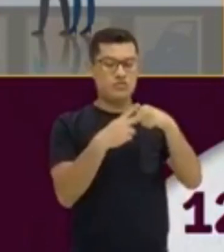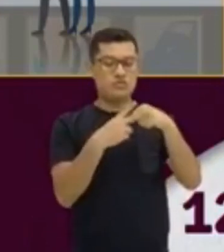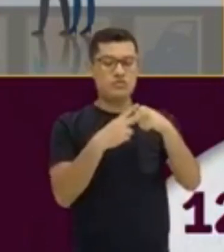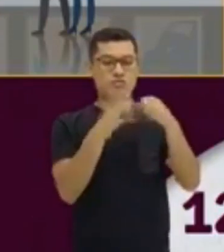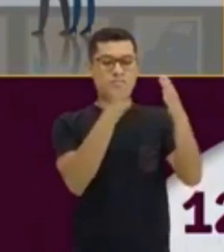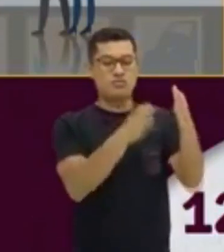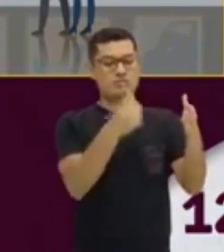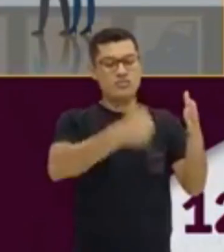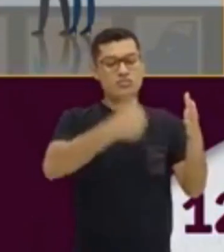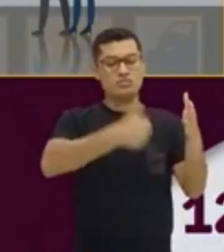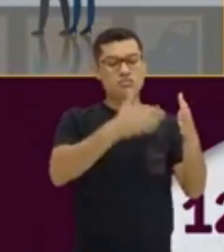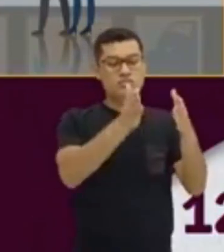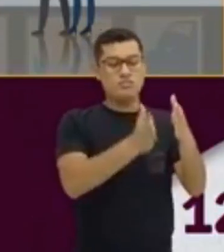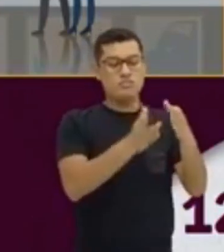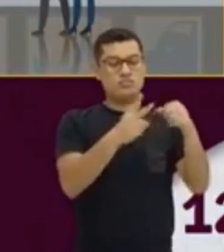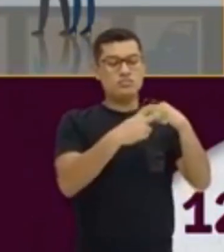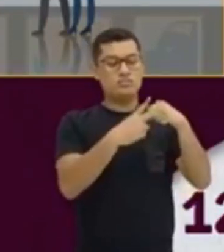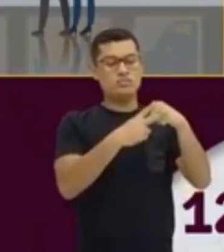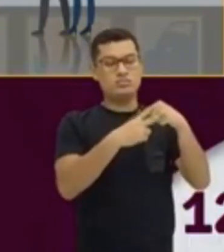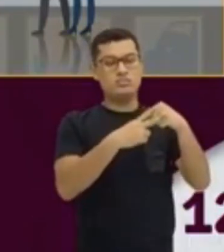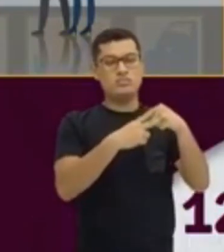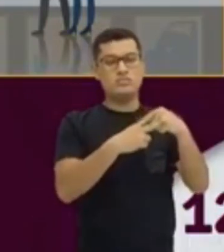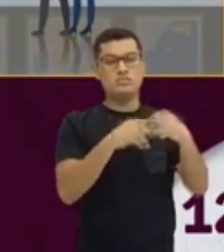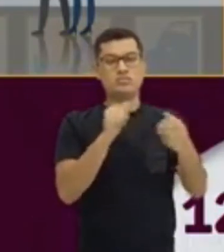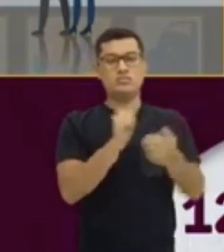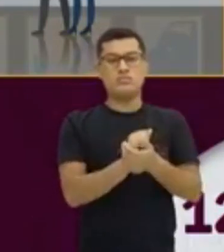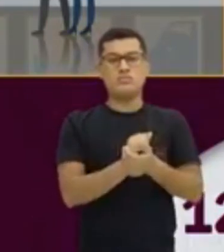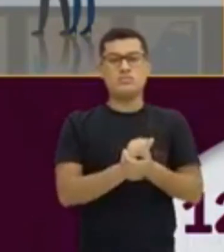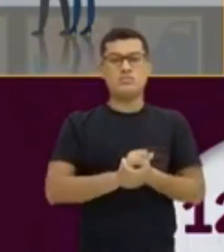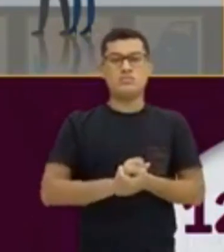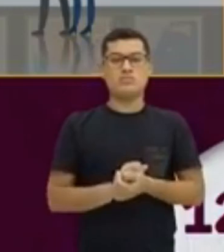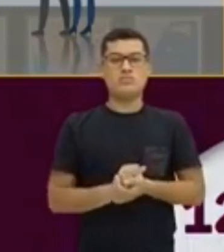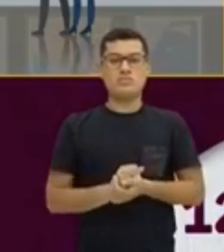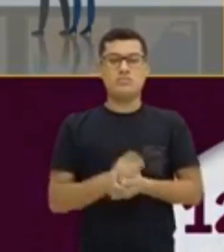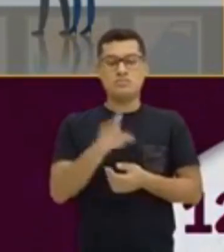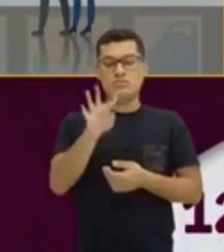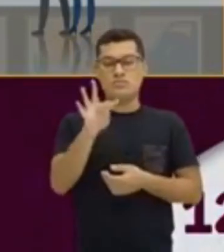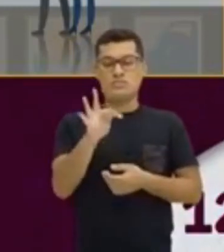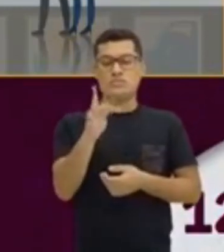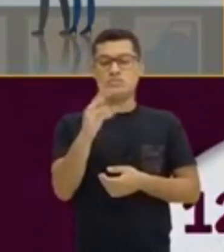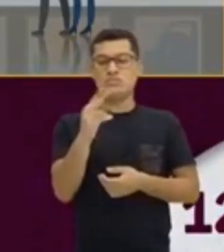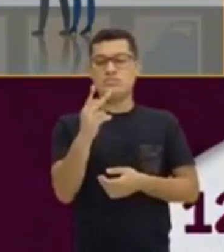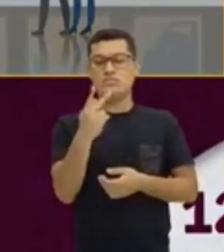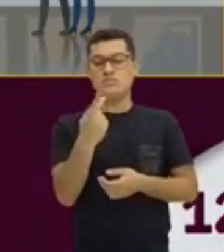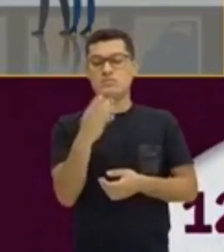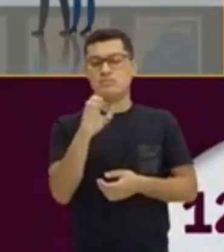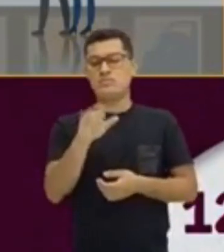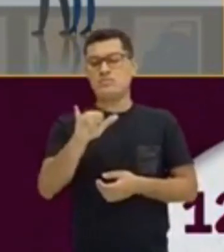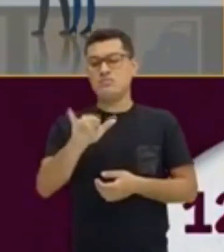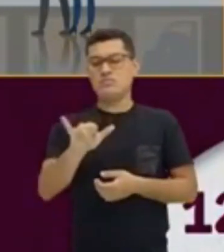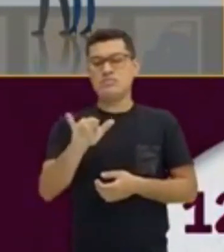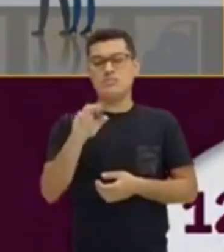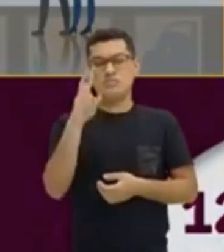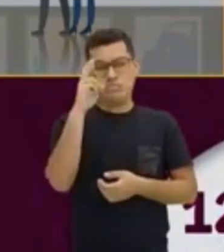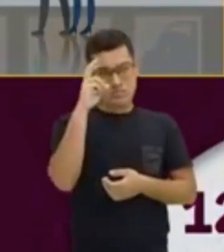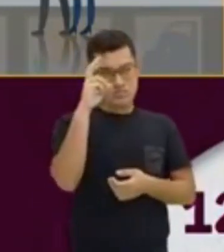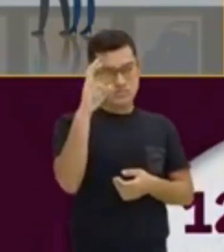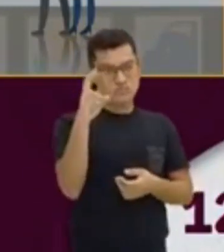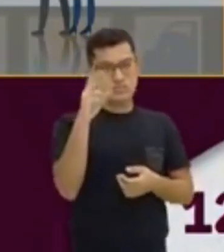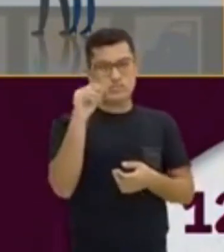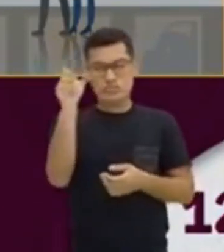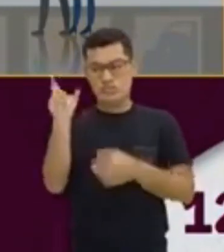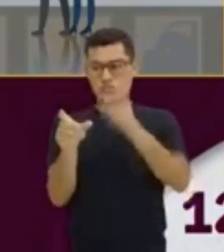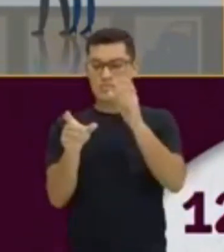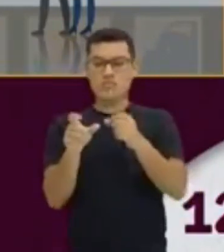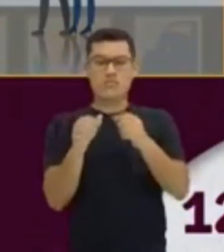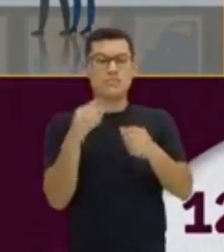Tá? O verbo to be, estão. E essa palavra, they. São eles inteligentes? Olha só como eu tenho